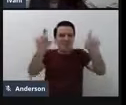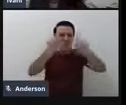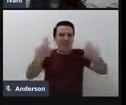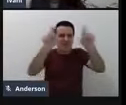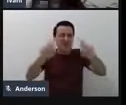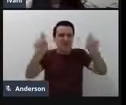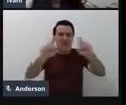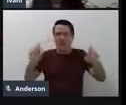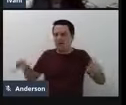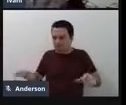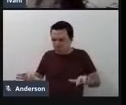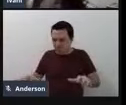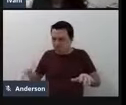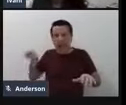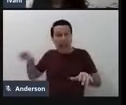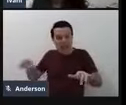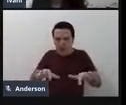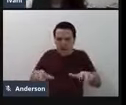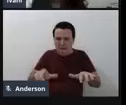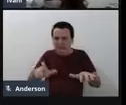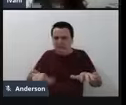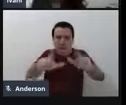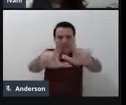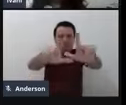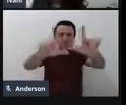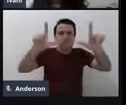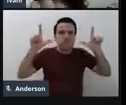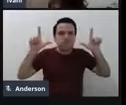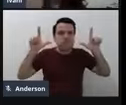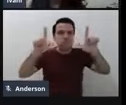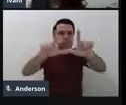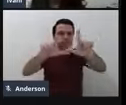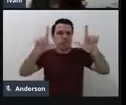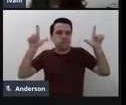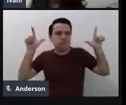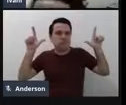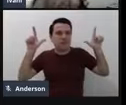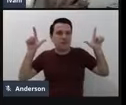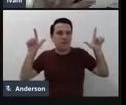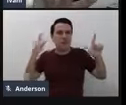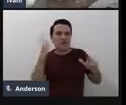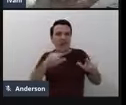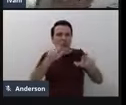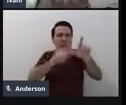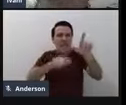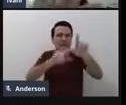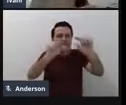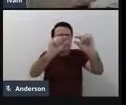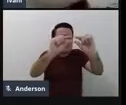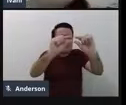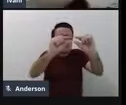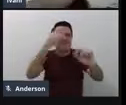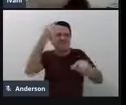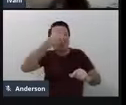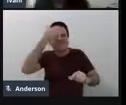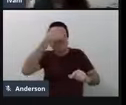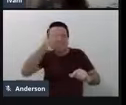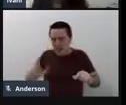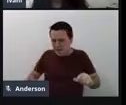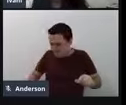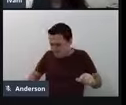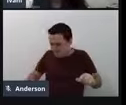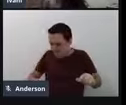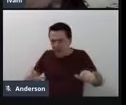ampliar o que ele está vendo na tela, né, que amplia a letra, que amplia o